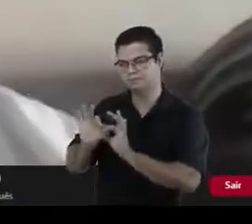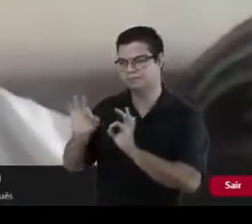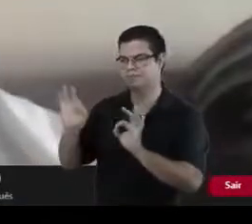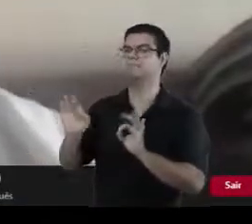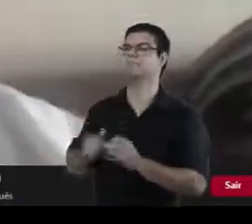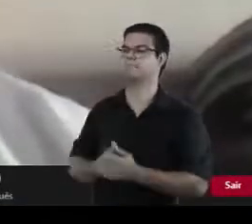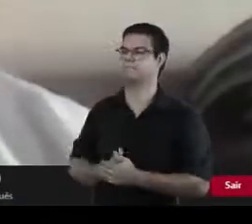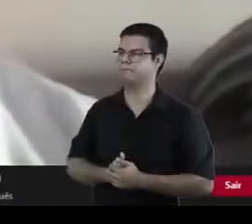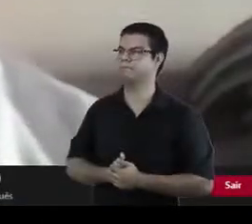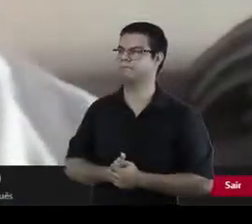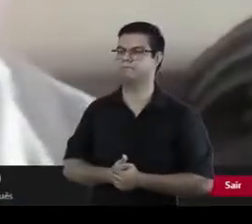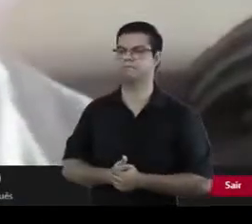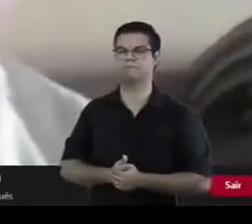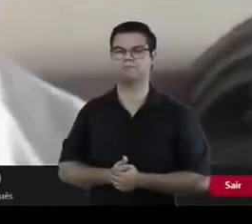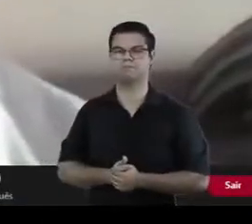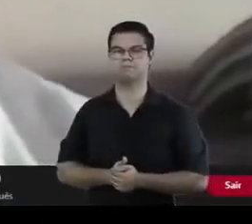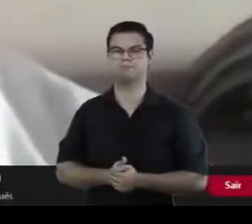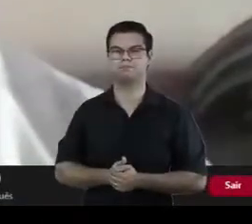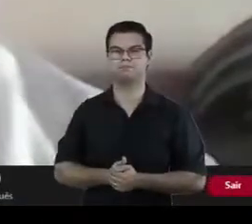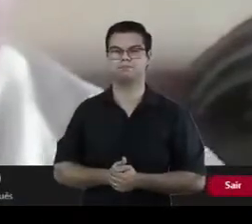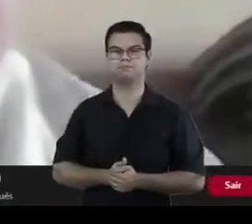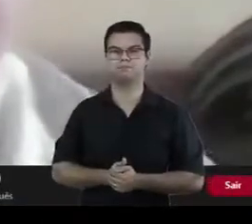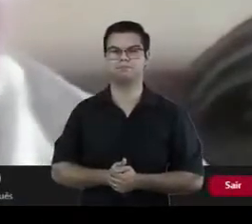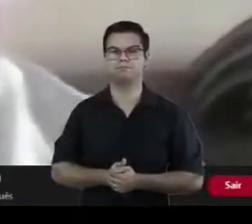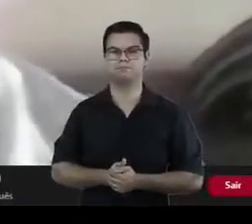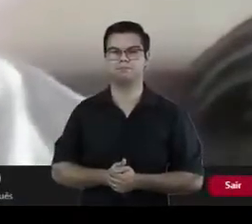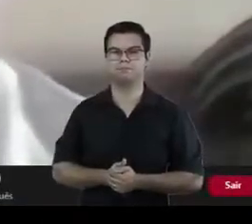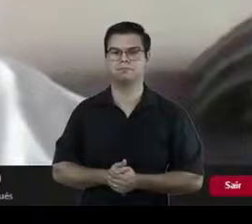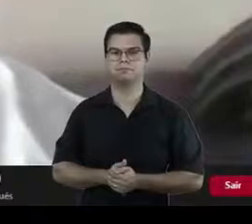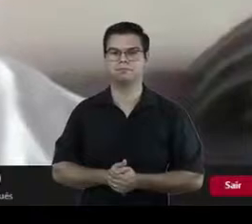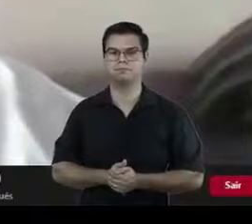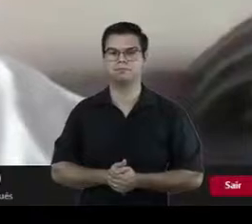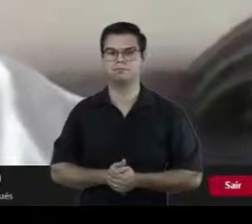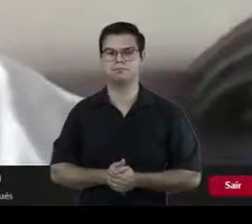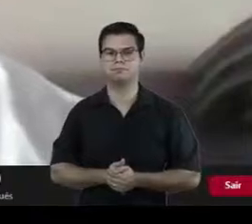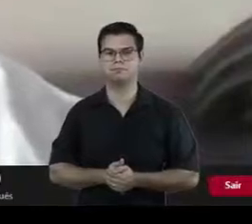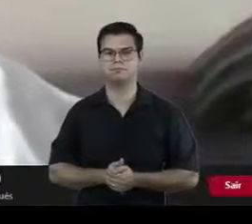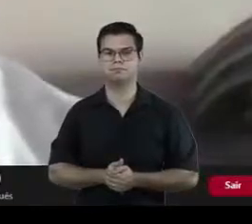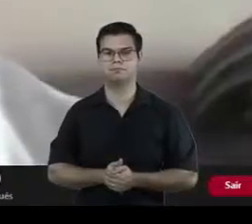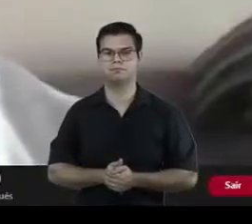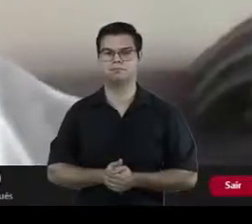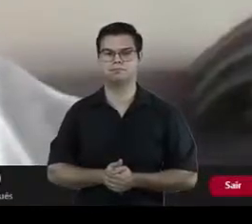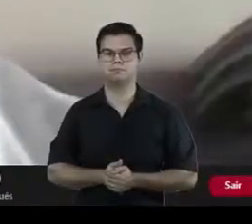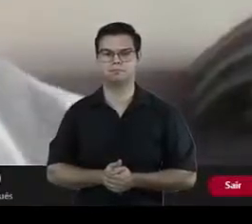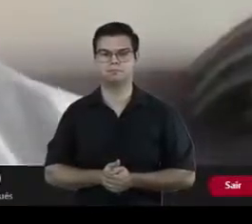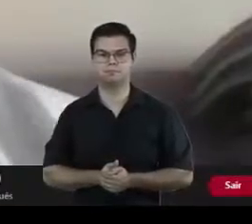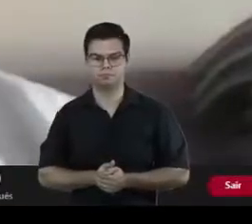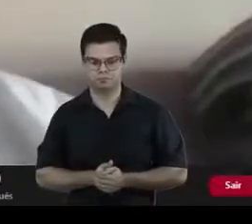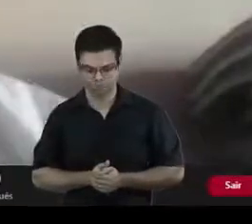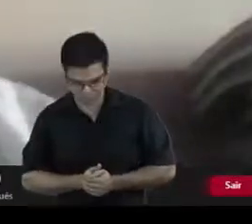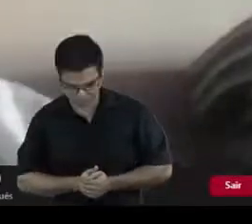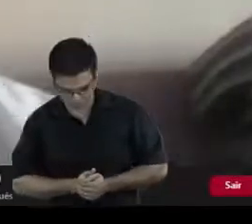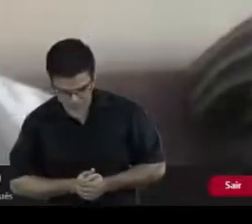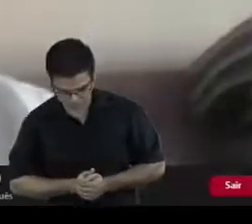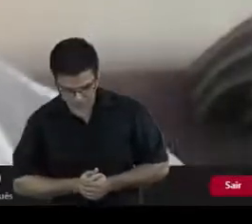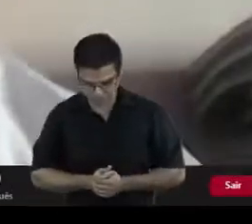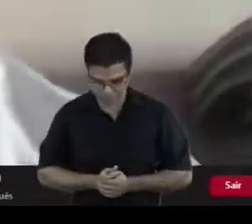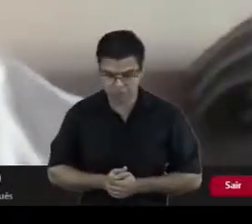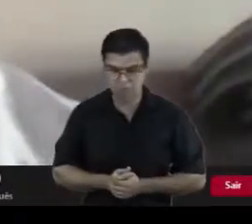organizado este debate. Obrigado a todos os que oeuvram